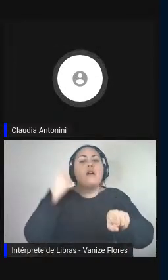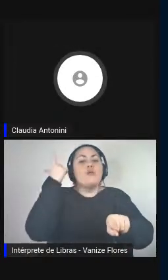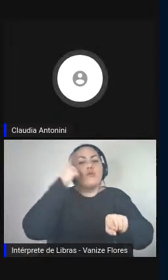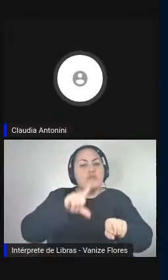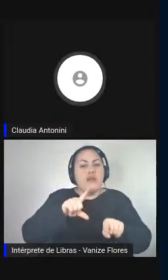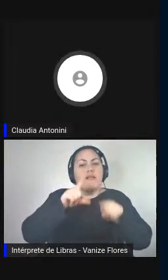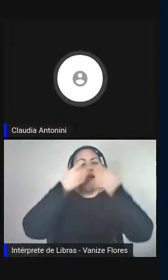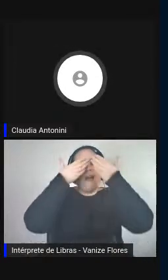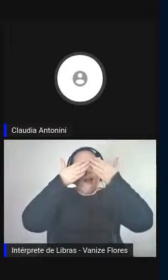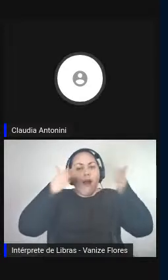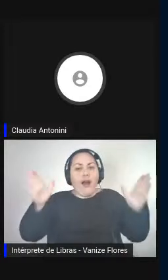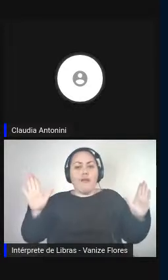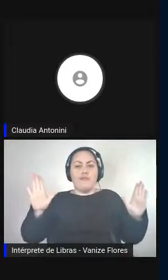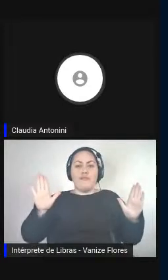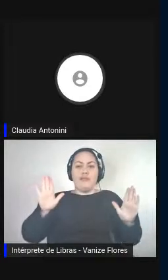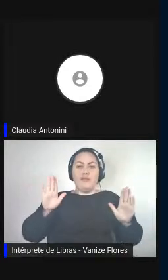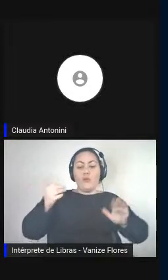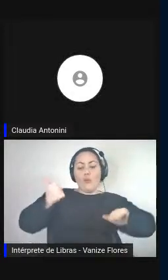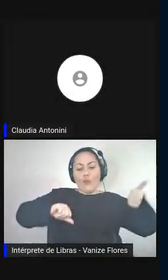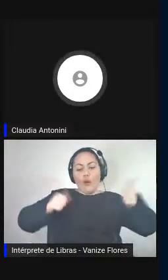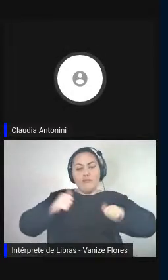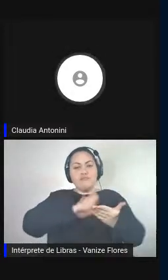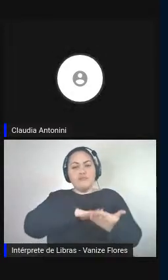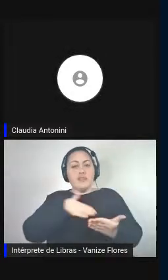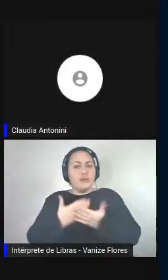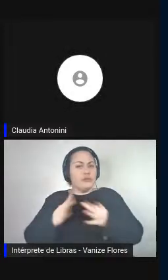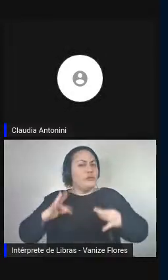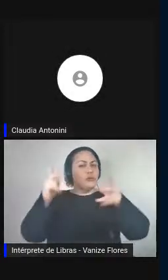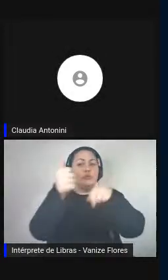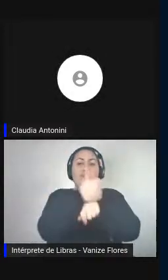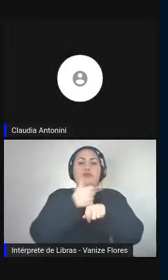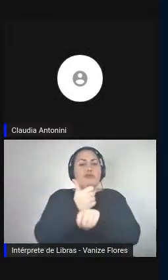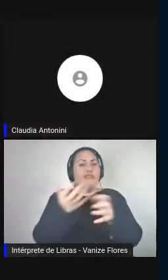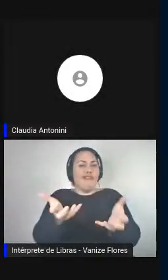que todos os profissionais querem oferecer. Obrigada.